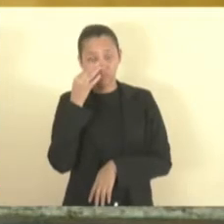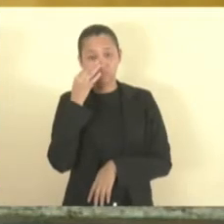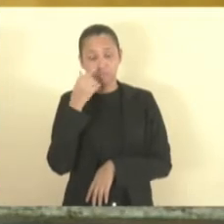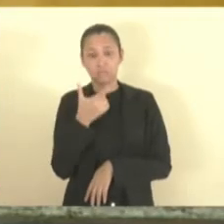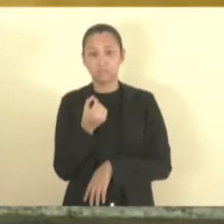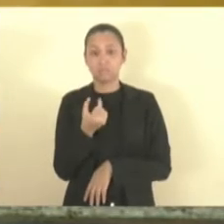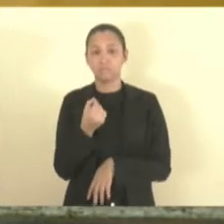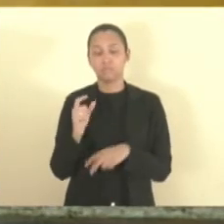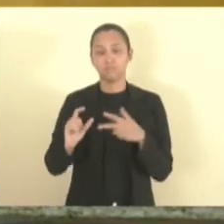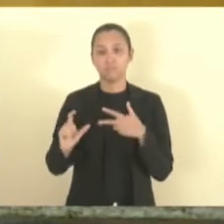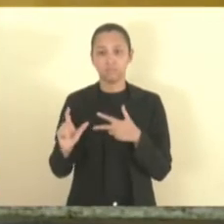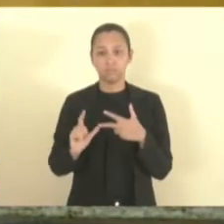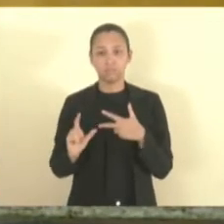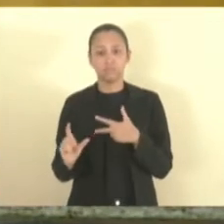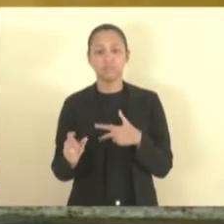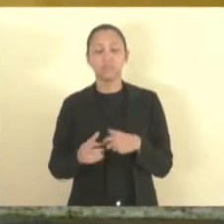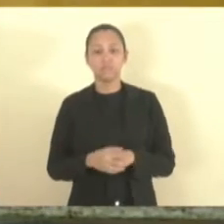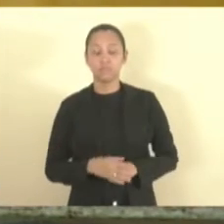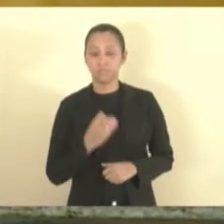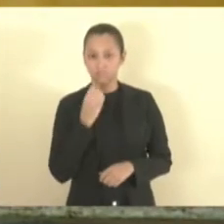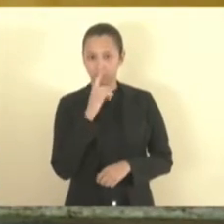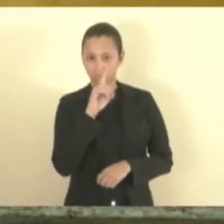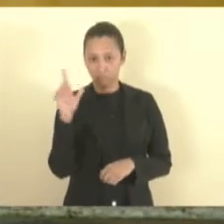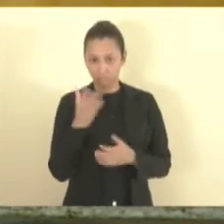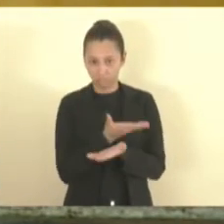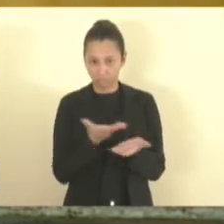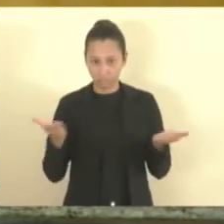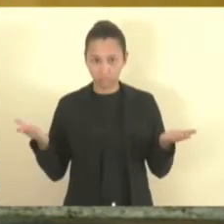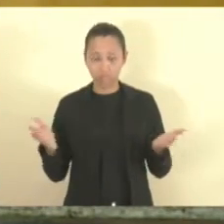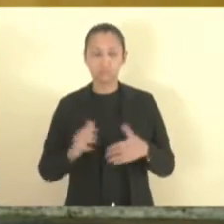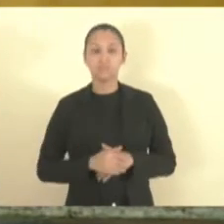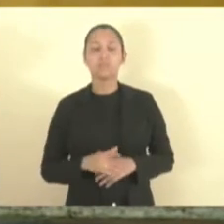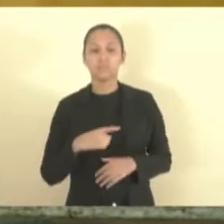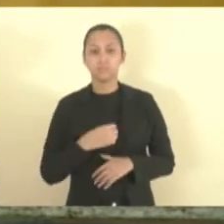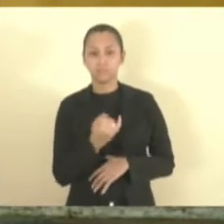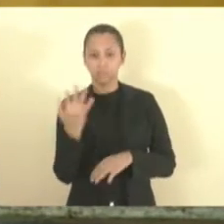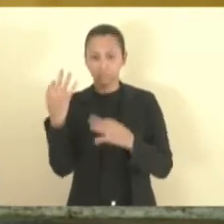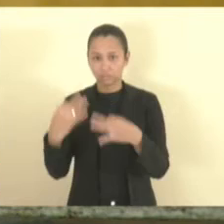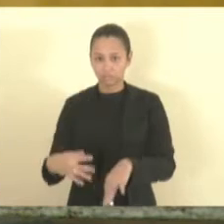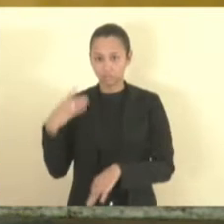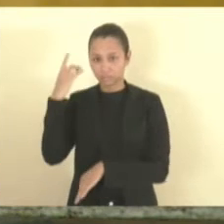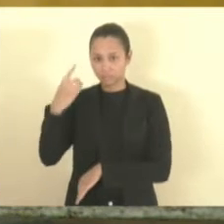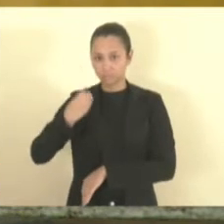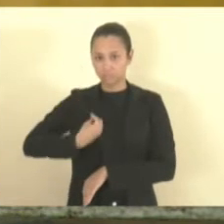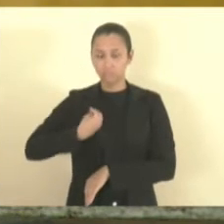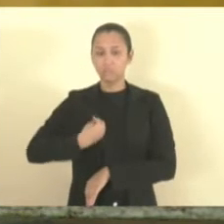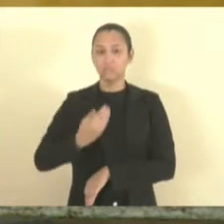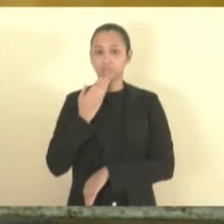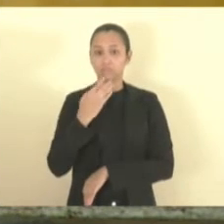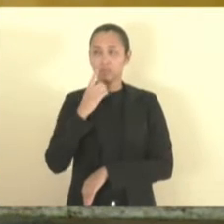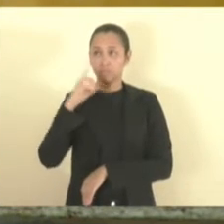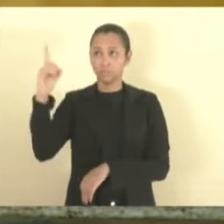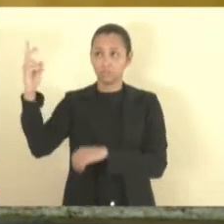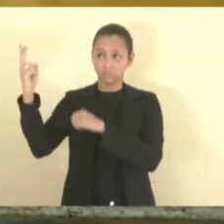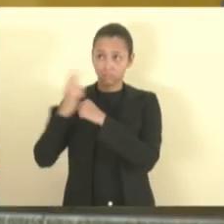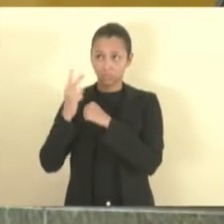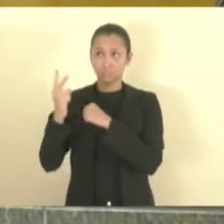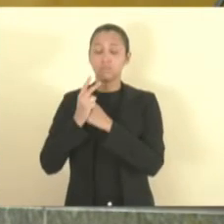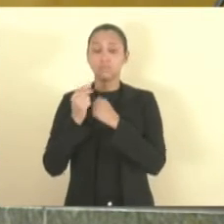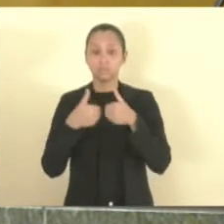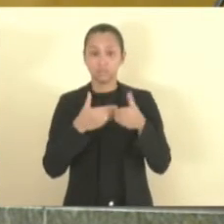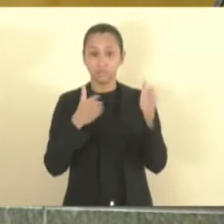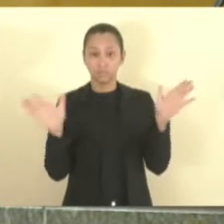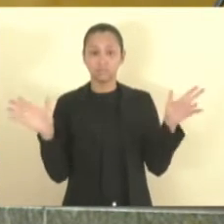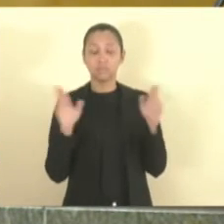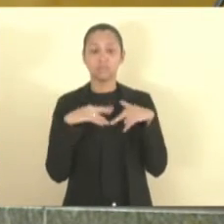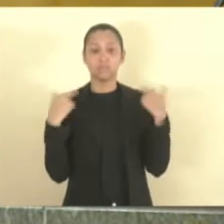20ª Legislatura. Bom dia a todos. Havendo o quórum, invocando a proteção de Deus, decabe até essa sessão